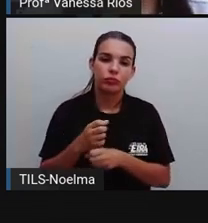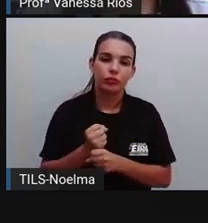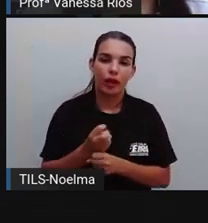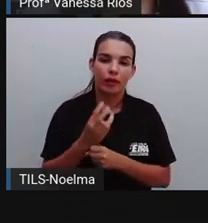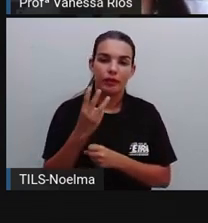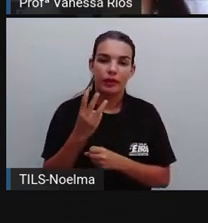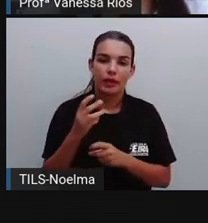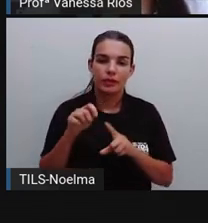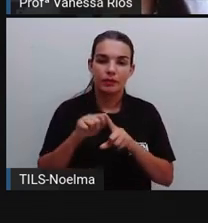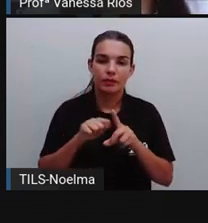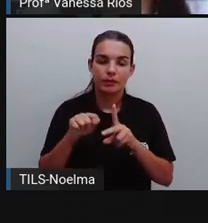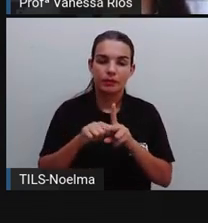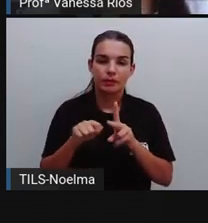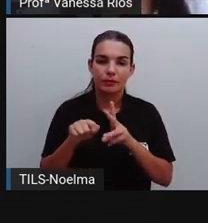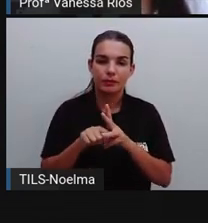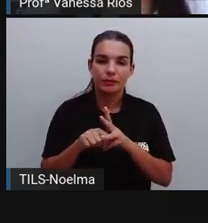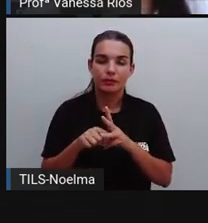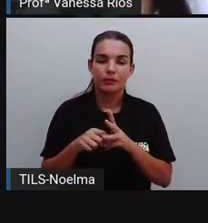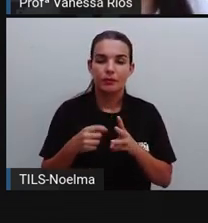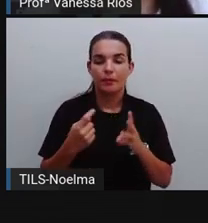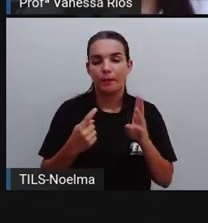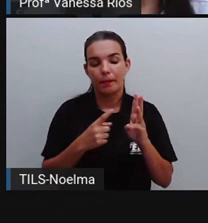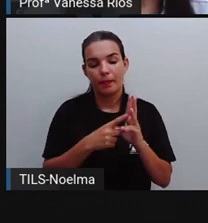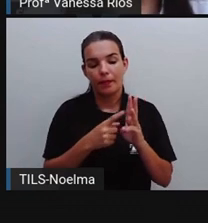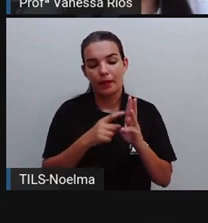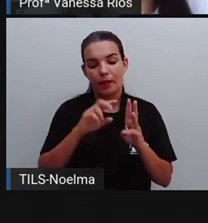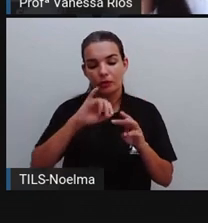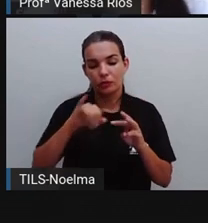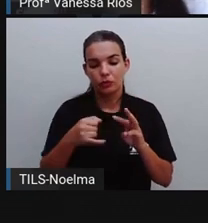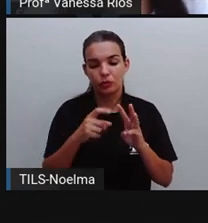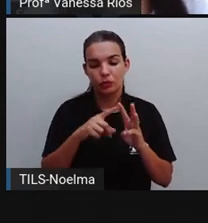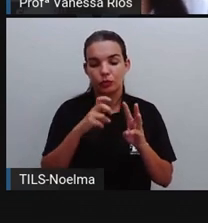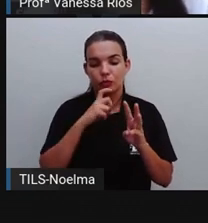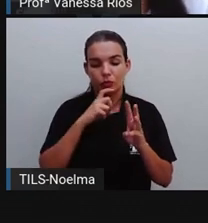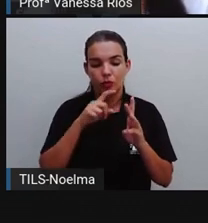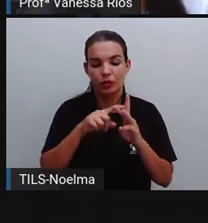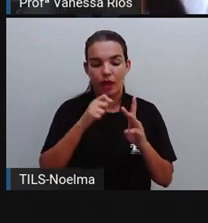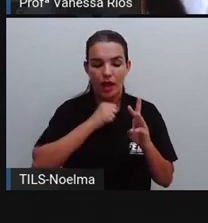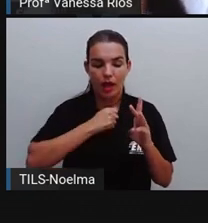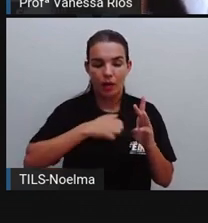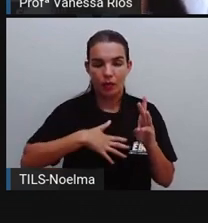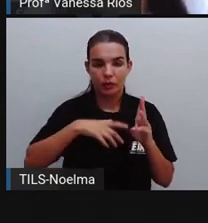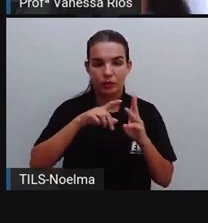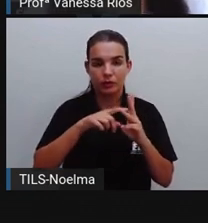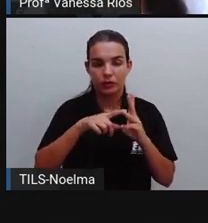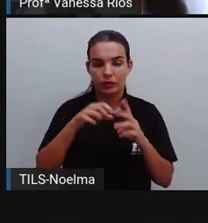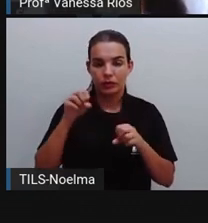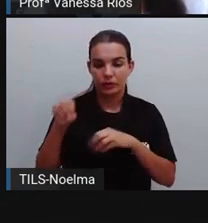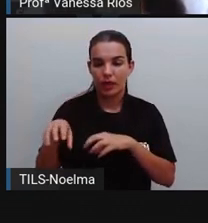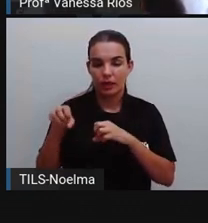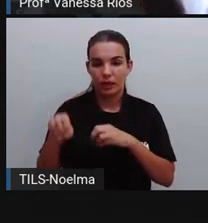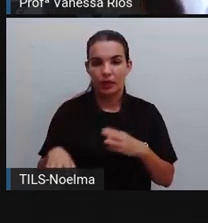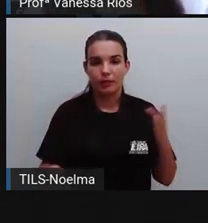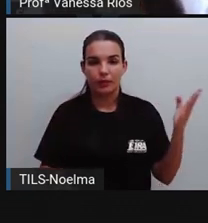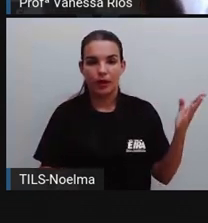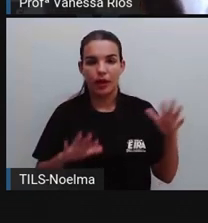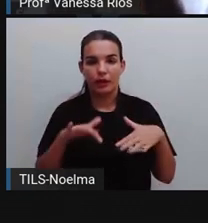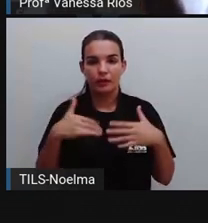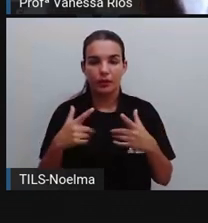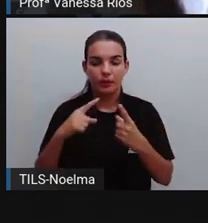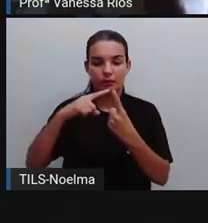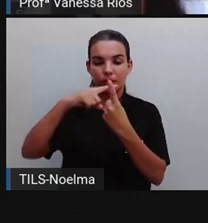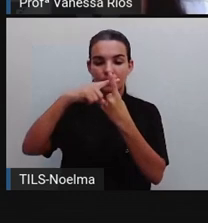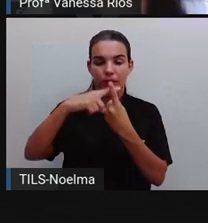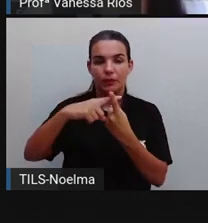Então, gente vai somar o consumo dos meses de julho, agosto e setembro. A operação a ser feita aí é uma